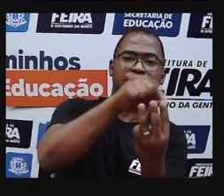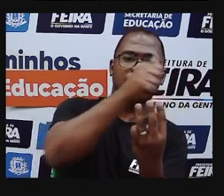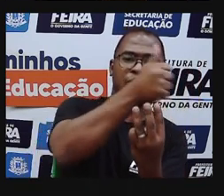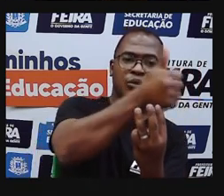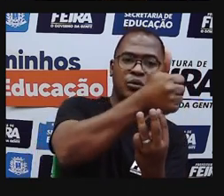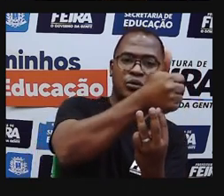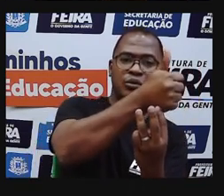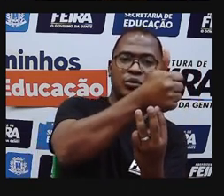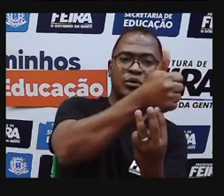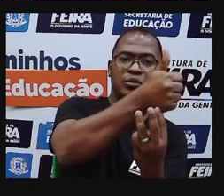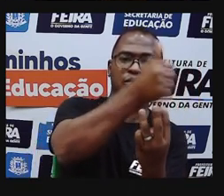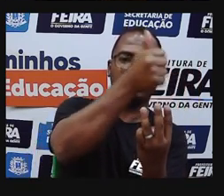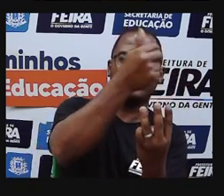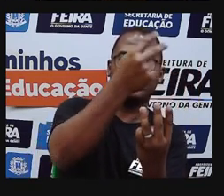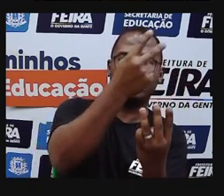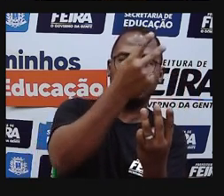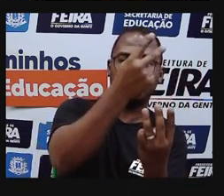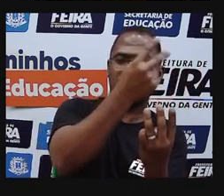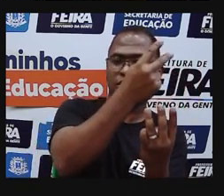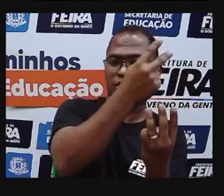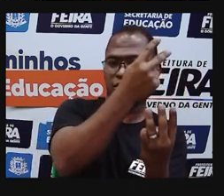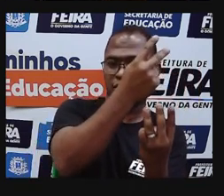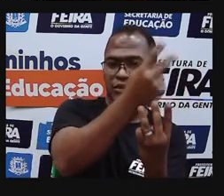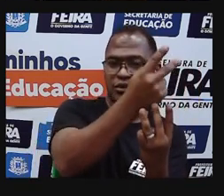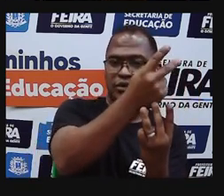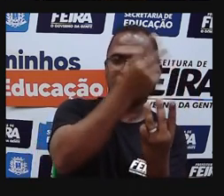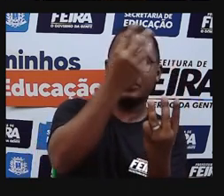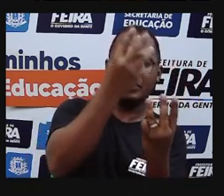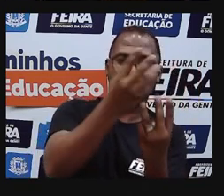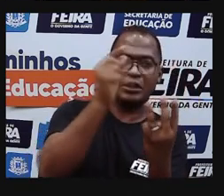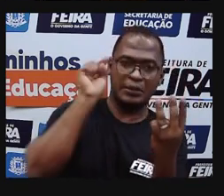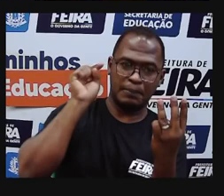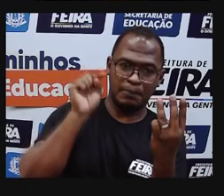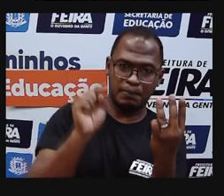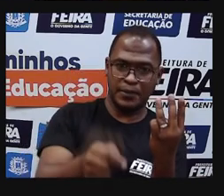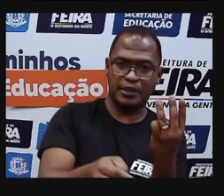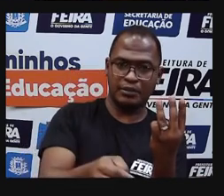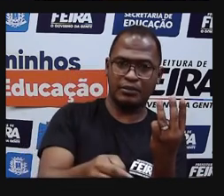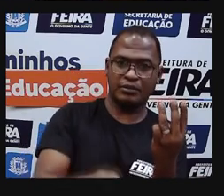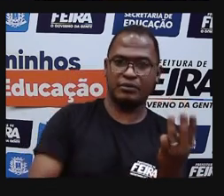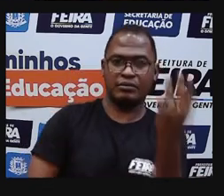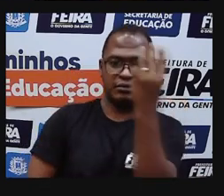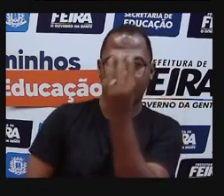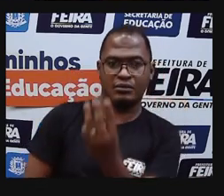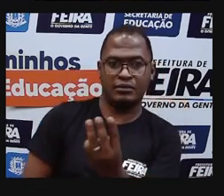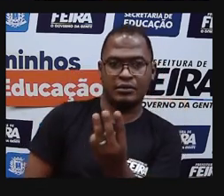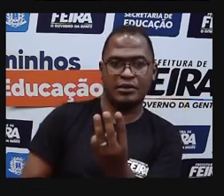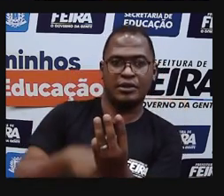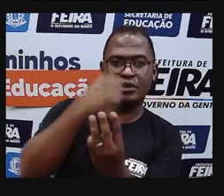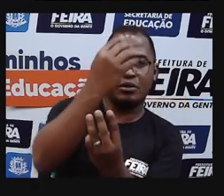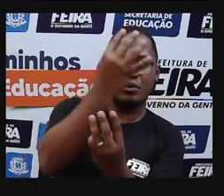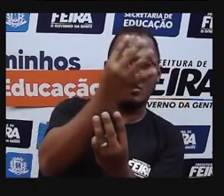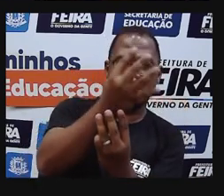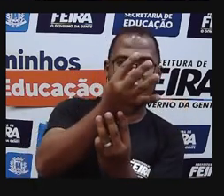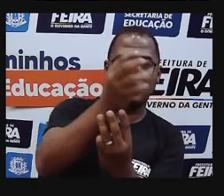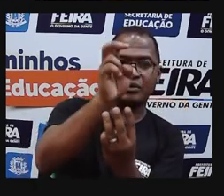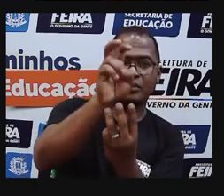Dezena de milhar. Unidade de milhar. Centena simples.